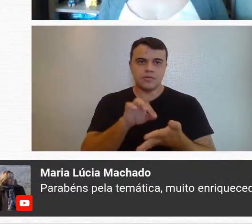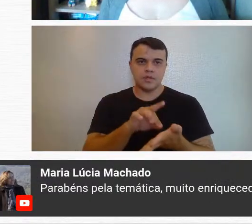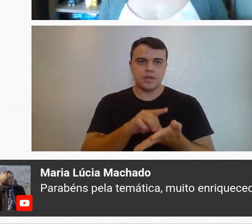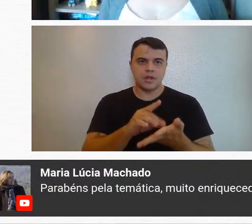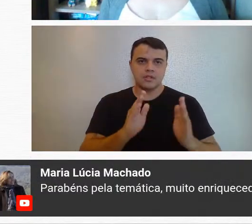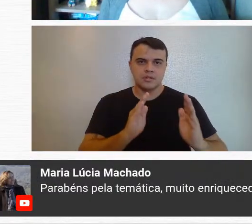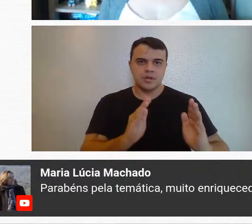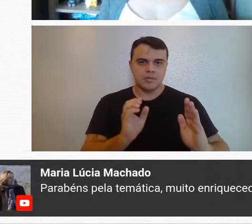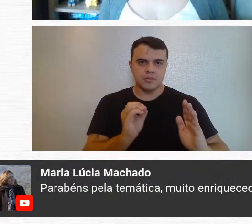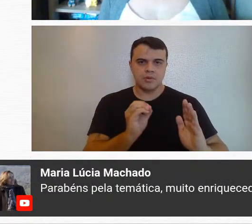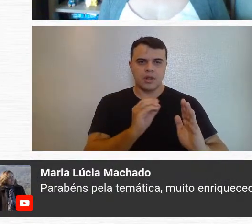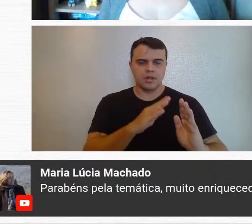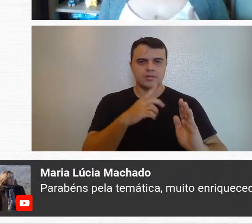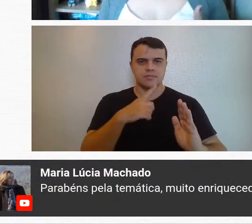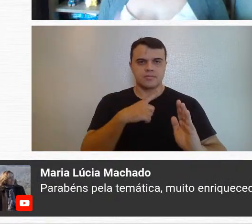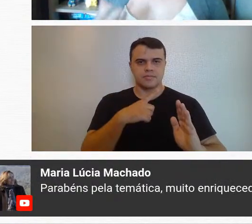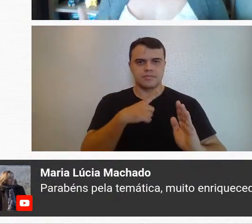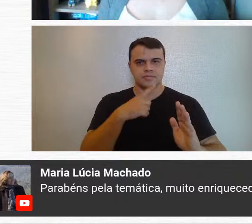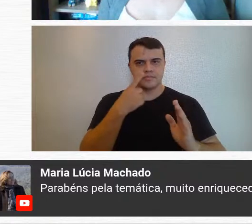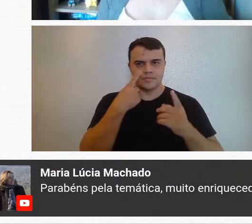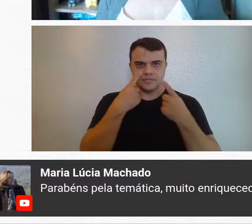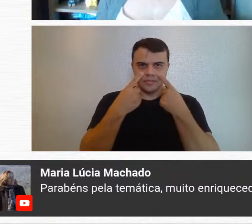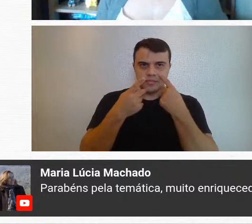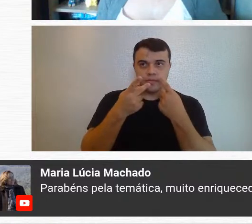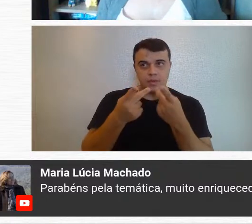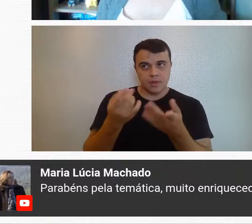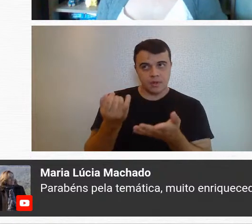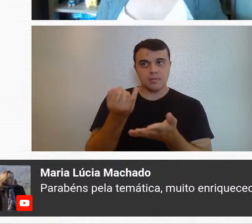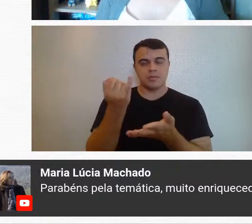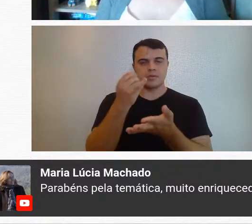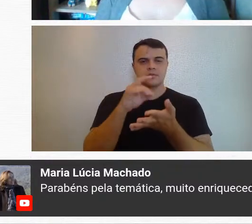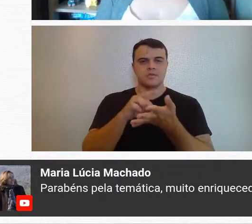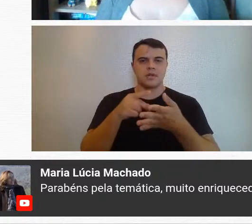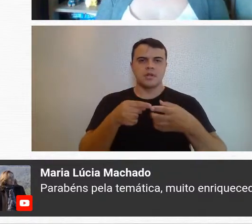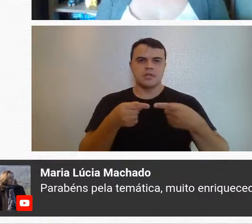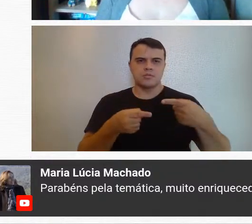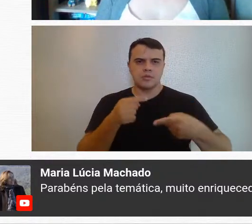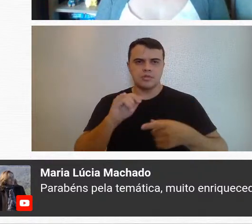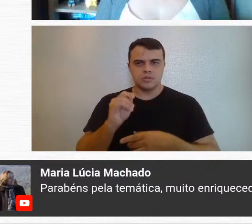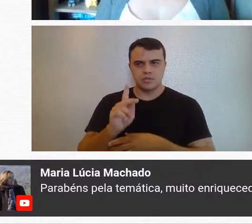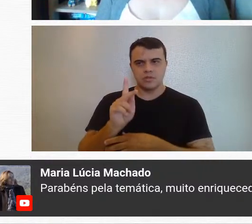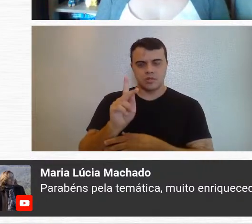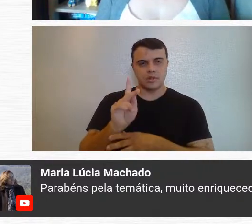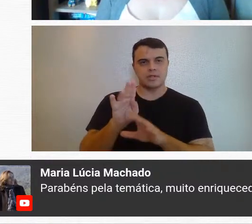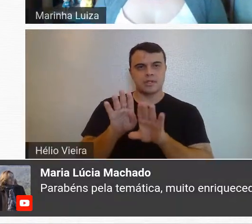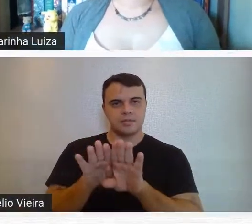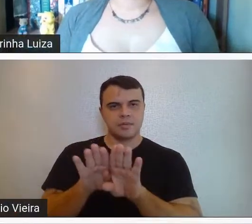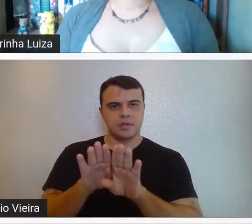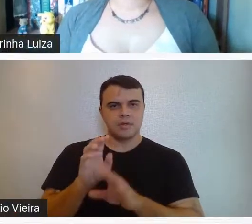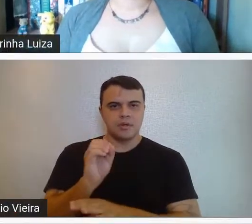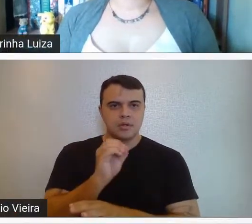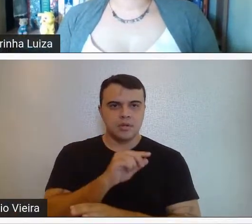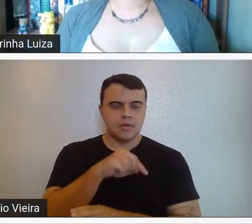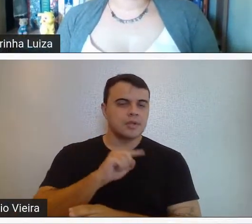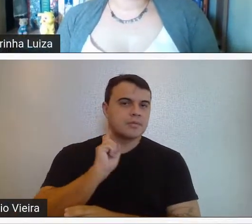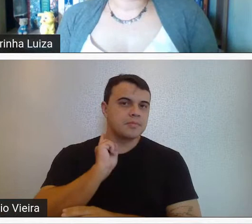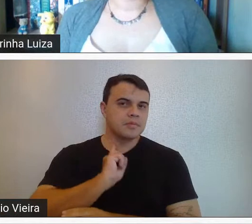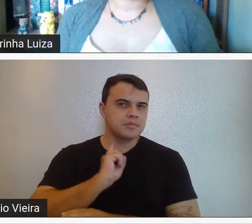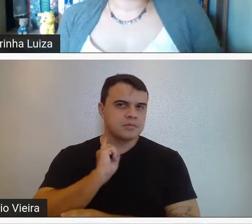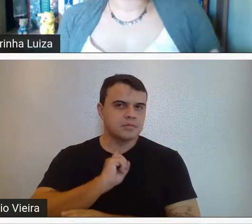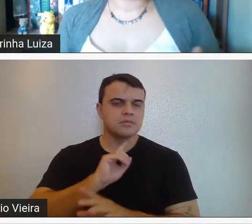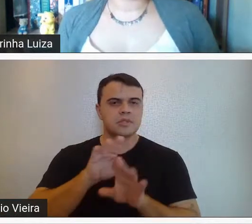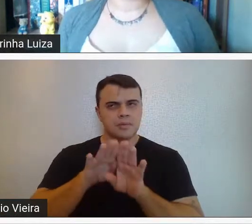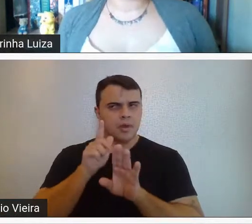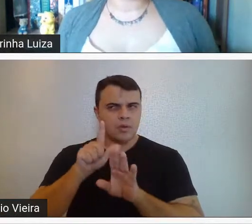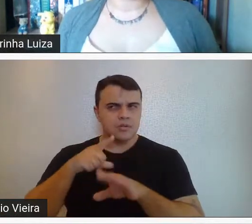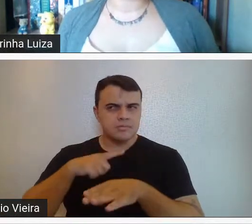esse modernismo. A gente falou dessa importância das políticas do JK para o modernismo aqui em Minas Gerais. a gente